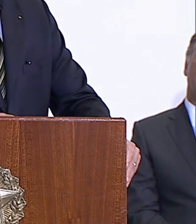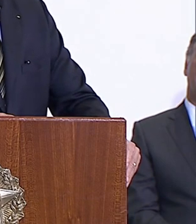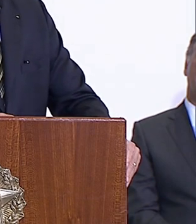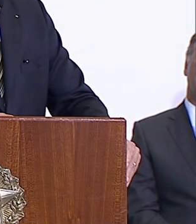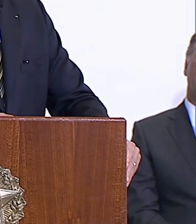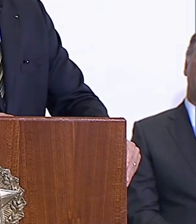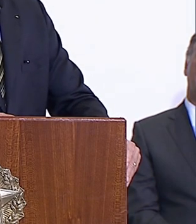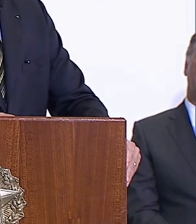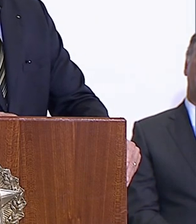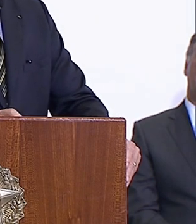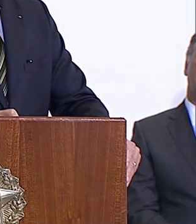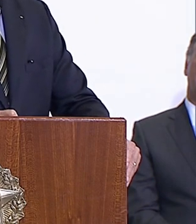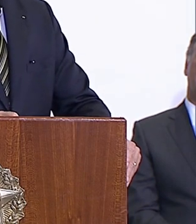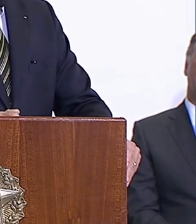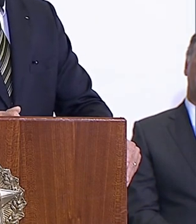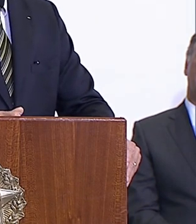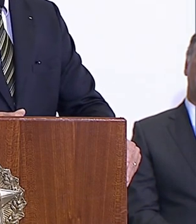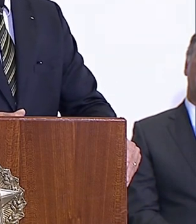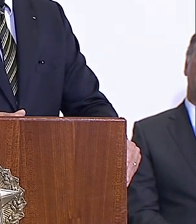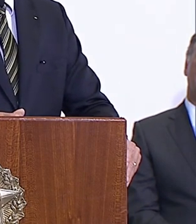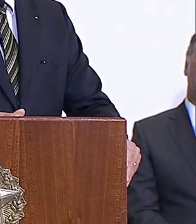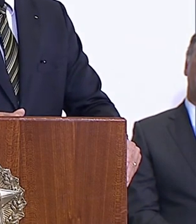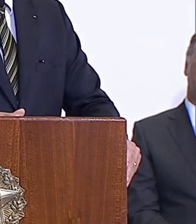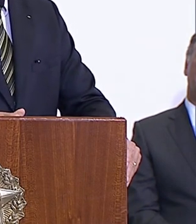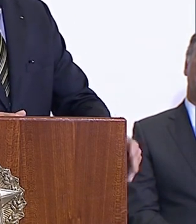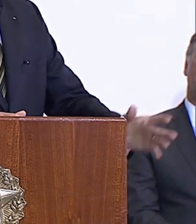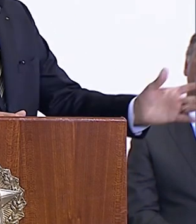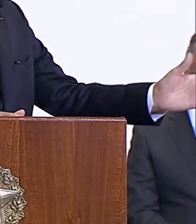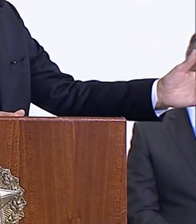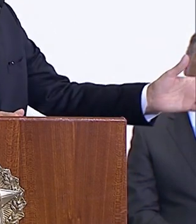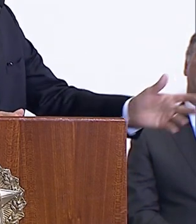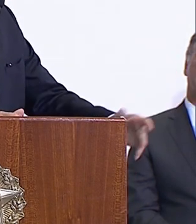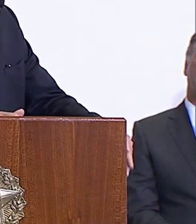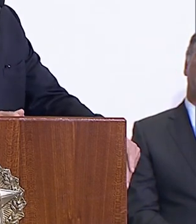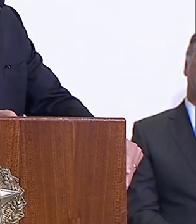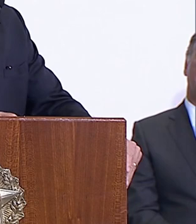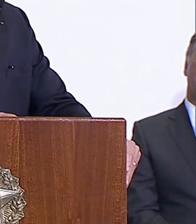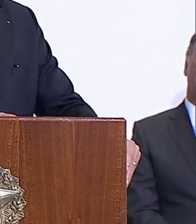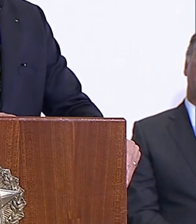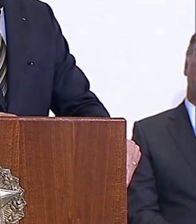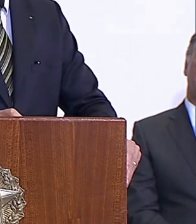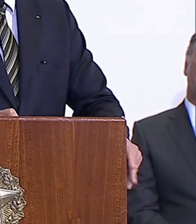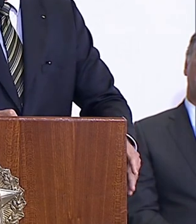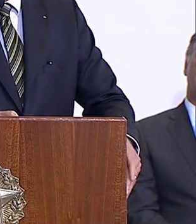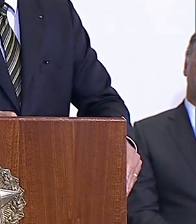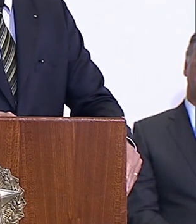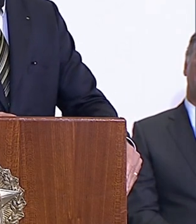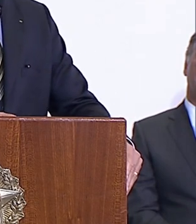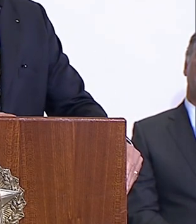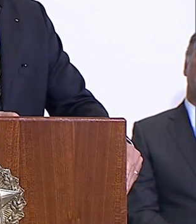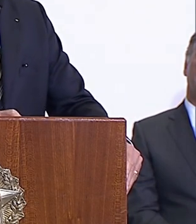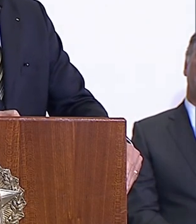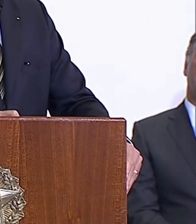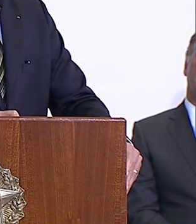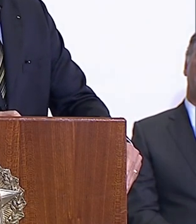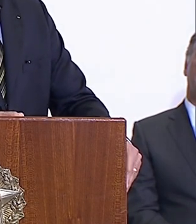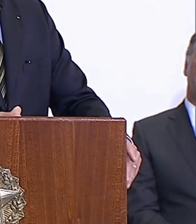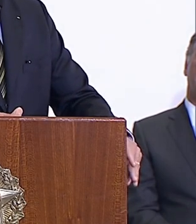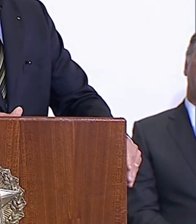e ele falou que eu não voltaria, nós não voltaríamos de mãos abanando para o Brasil.